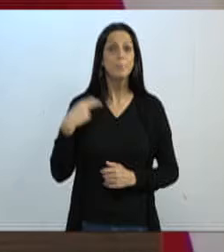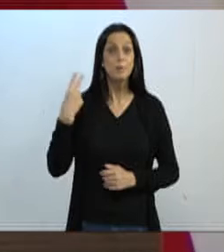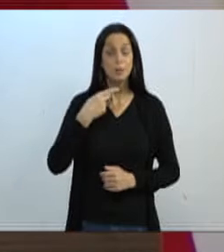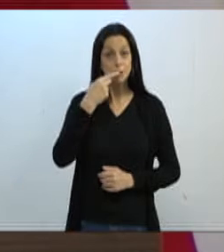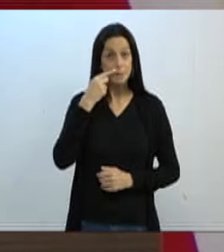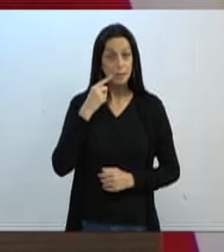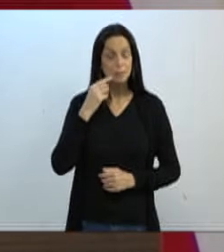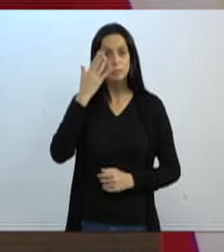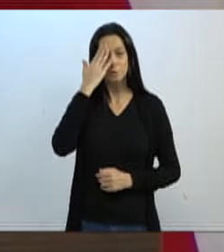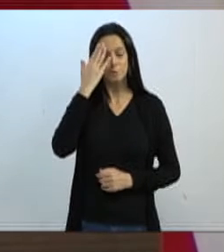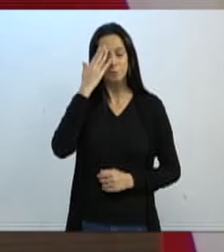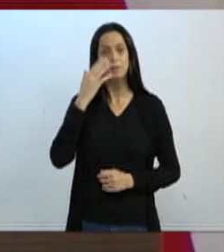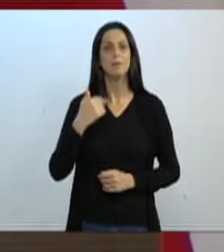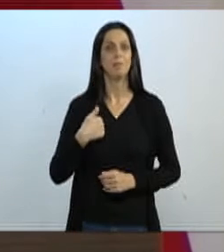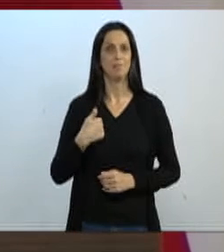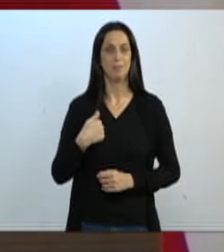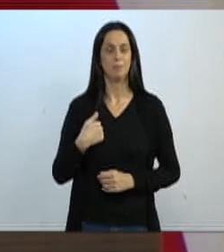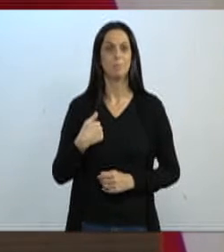quando eu